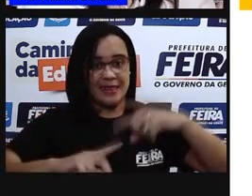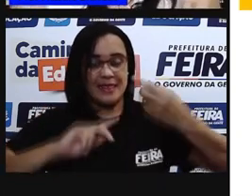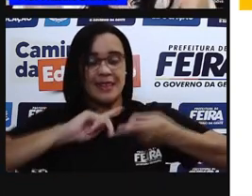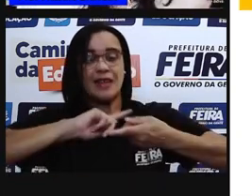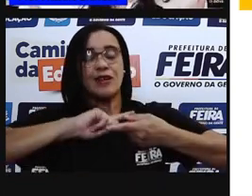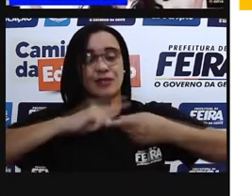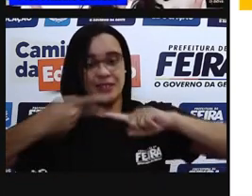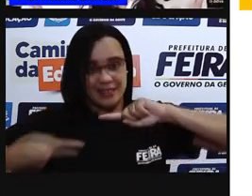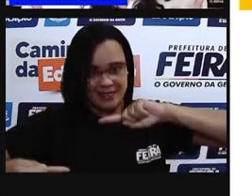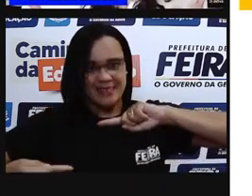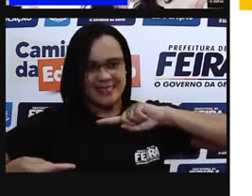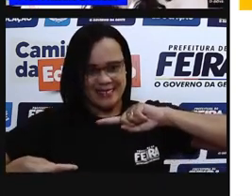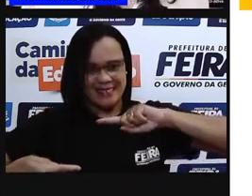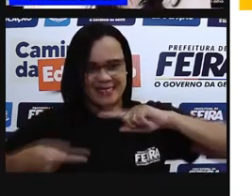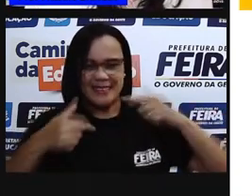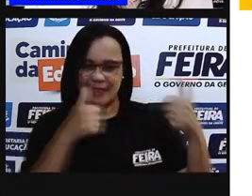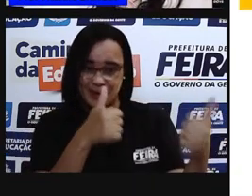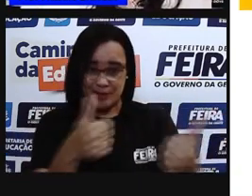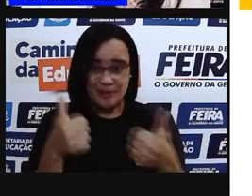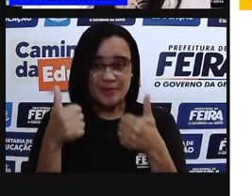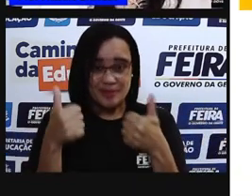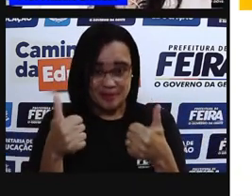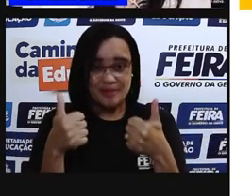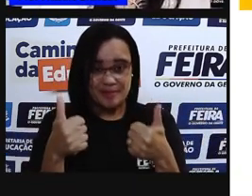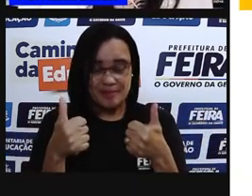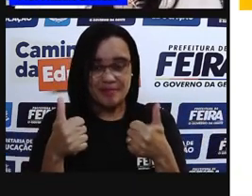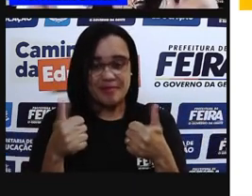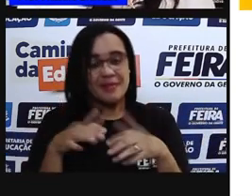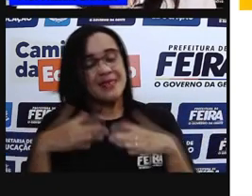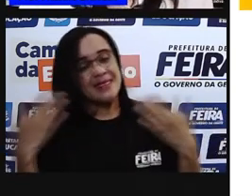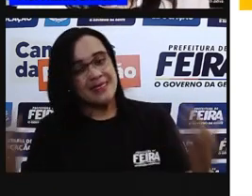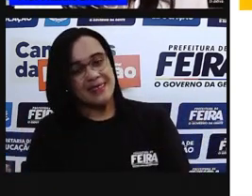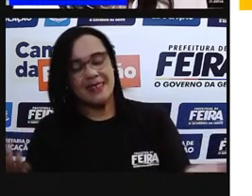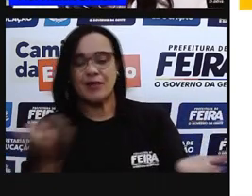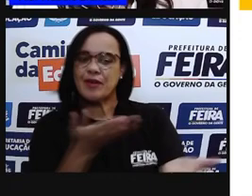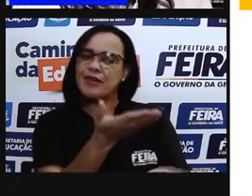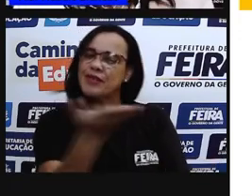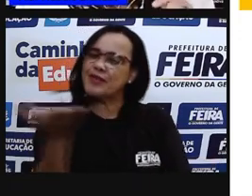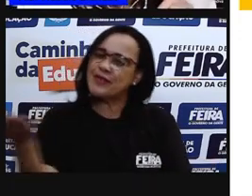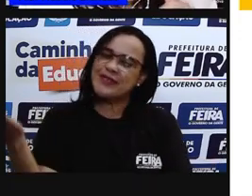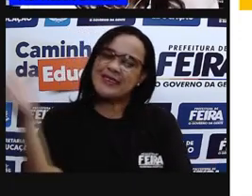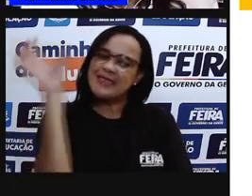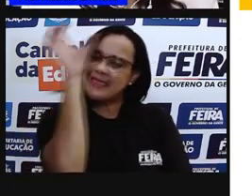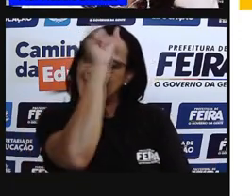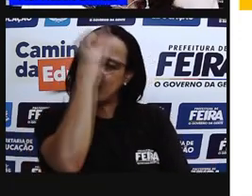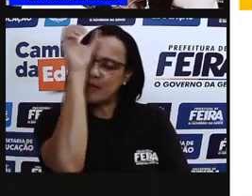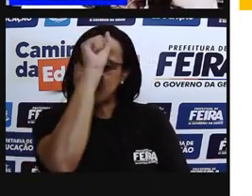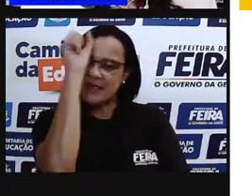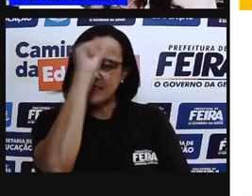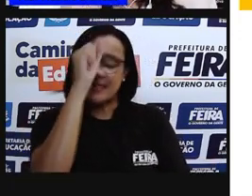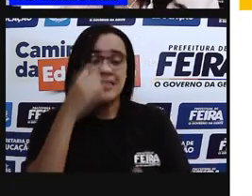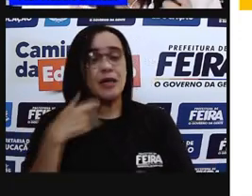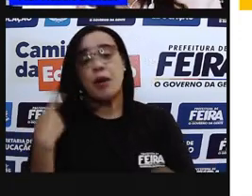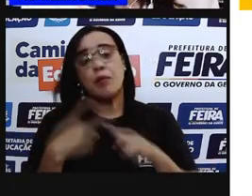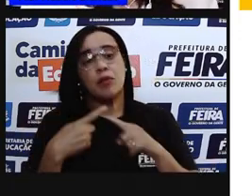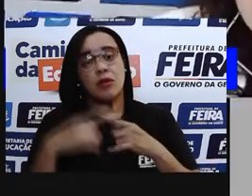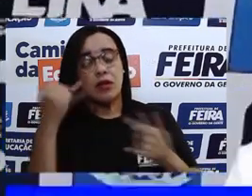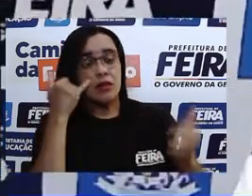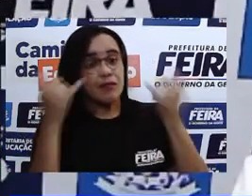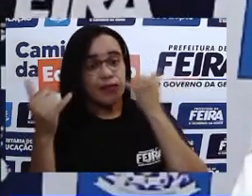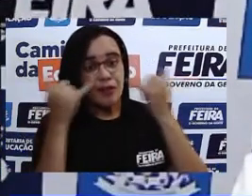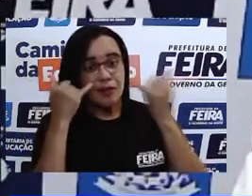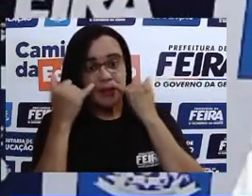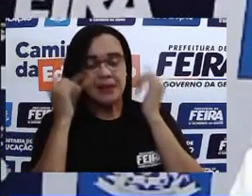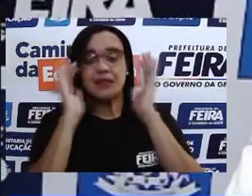Beleza? Tudo certo até aqui? Então, minha gente, agora é a vez de vocês. Com essas informações, vocês já tem